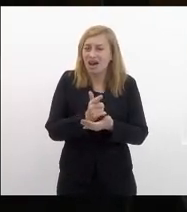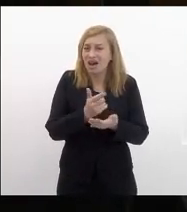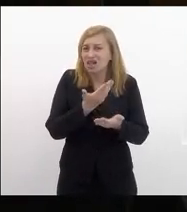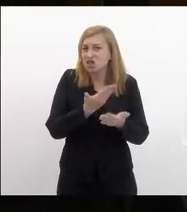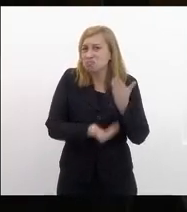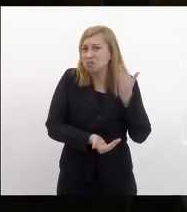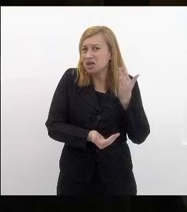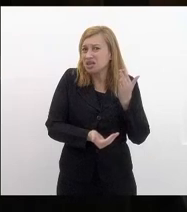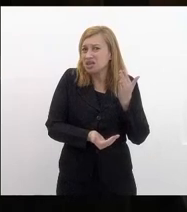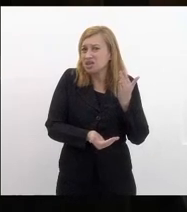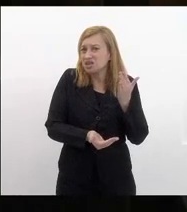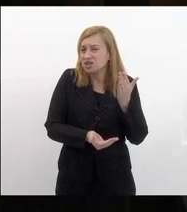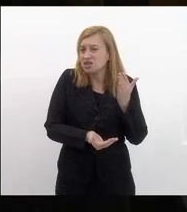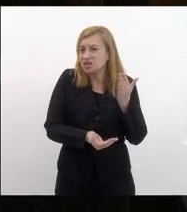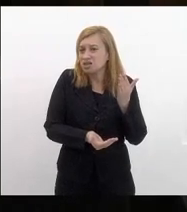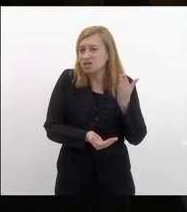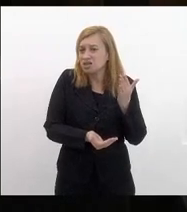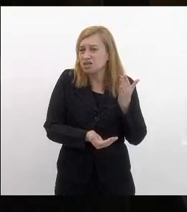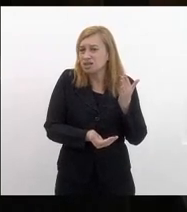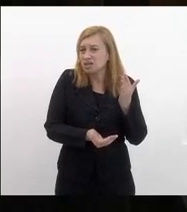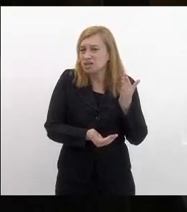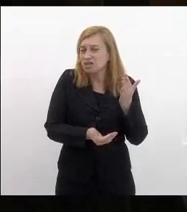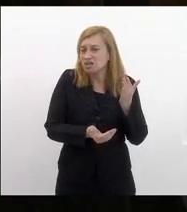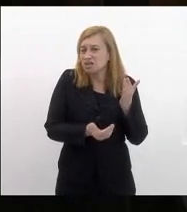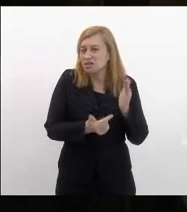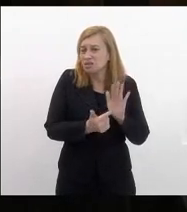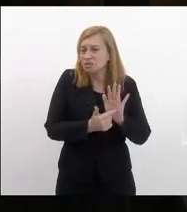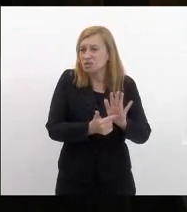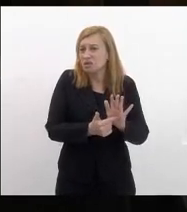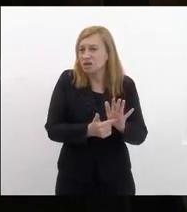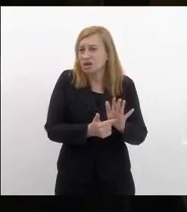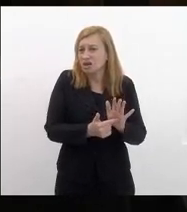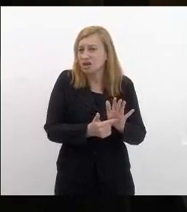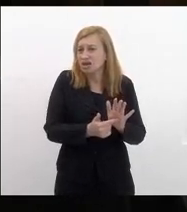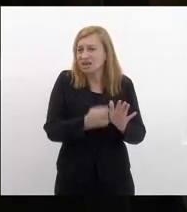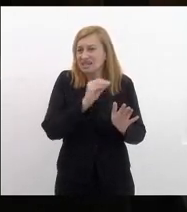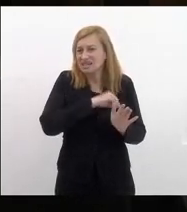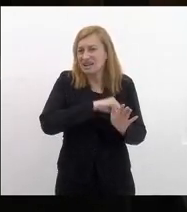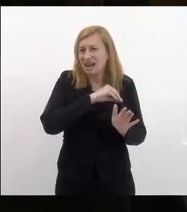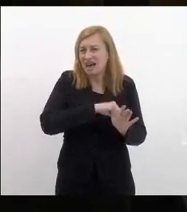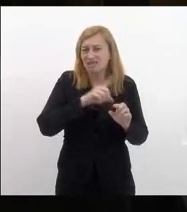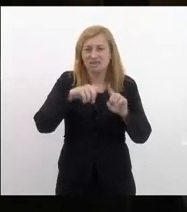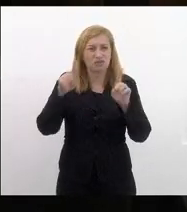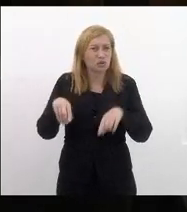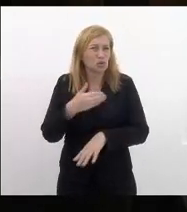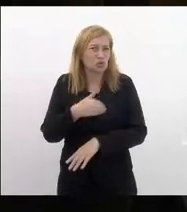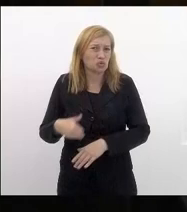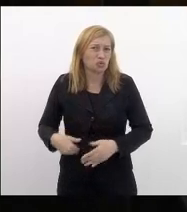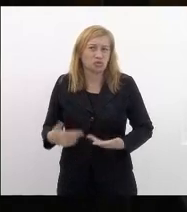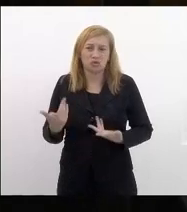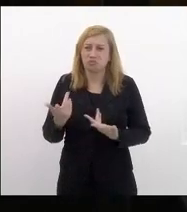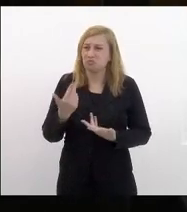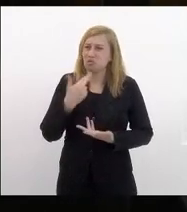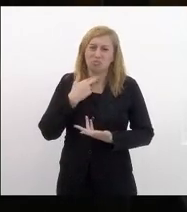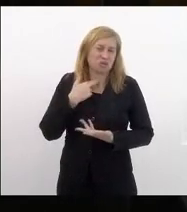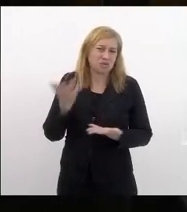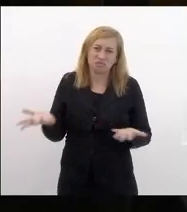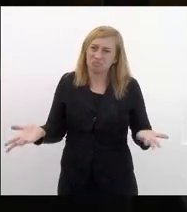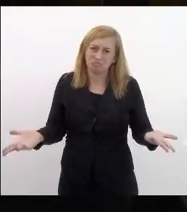inflacionárias que foram impostas devido a estagnação do salário do servidor isso não pode